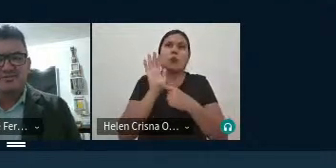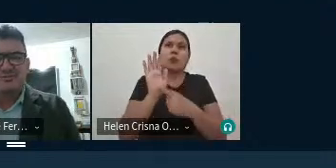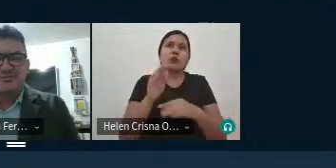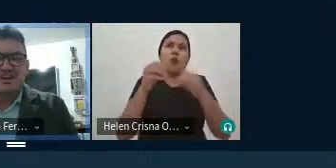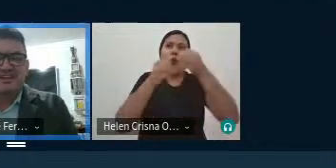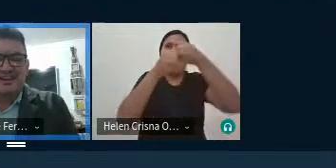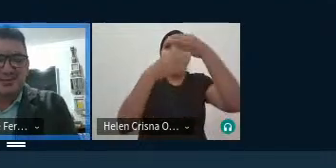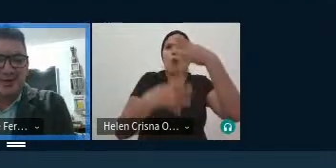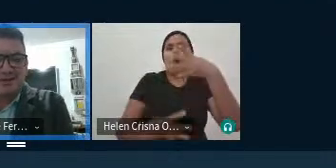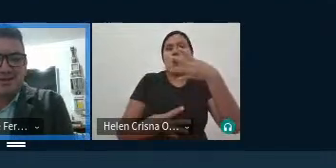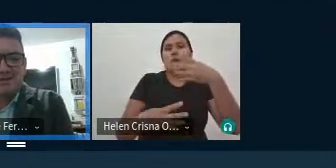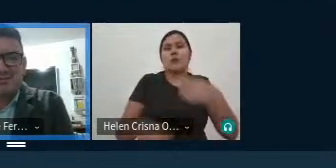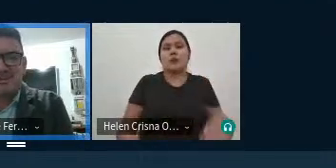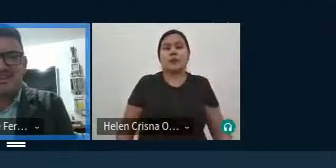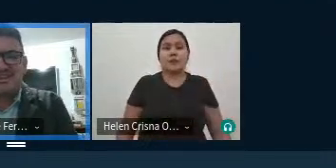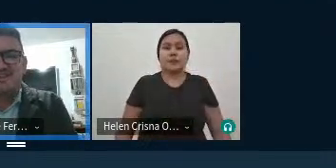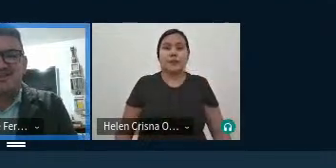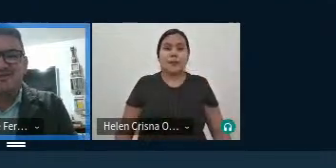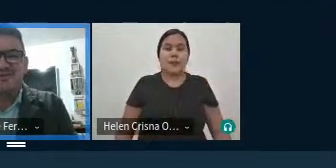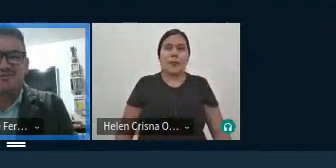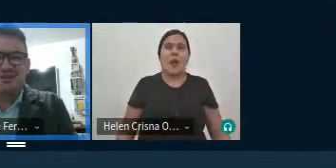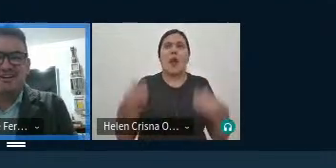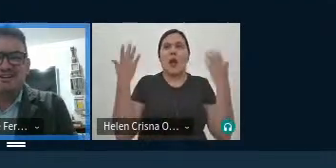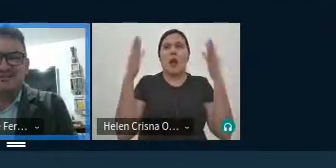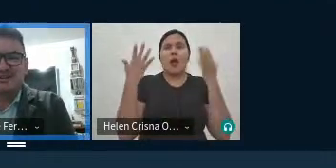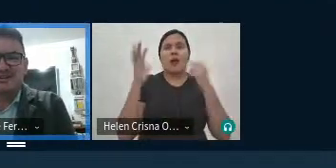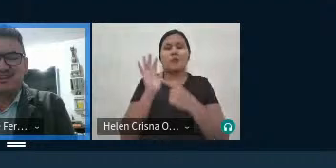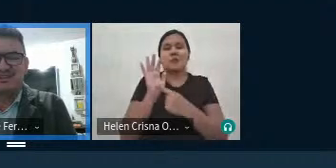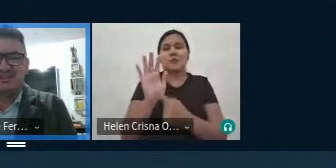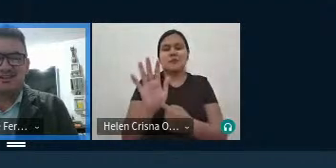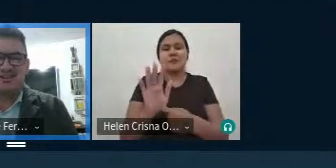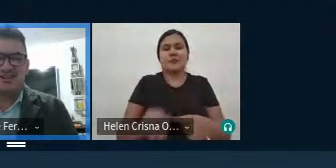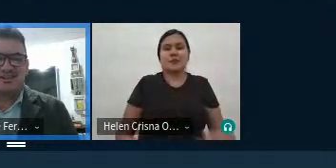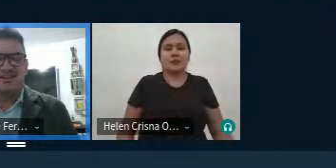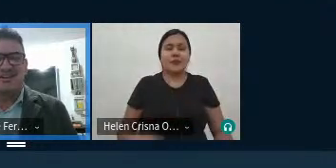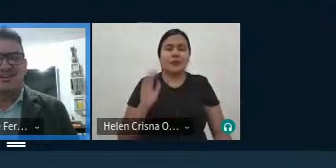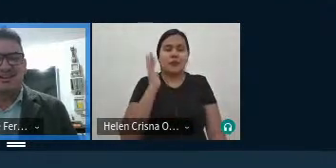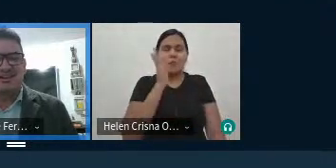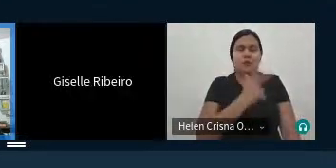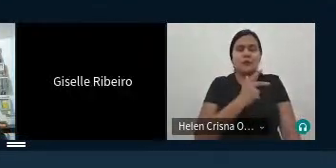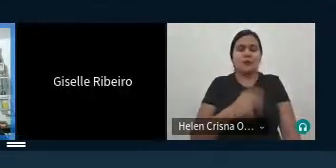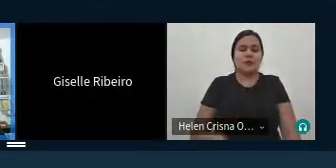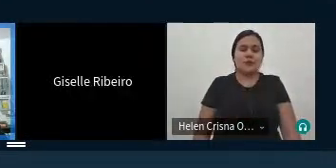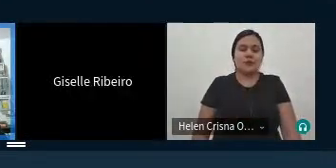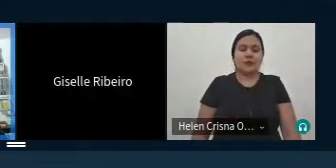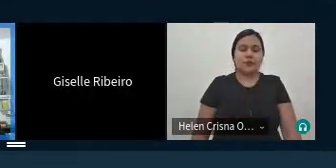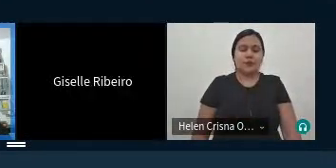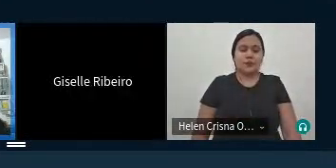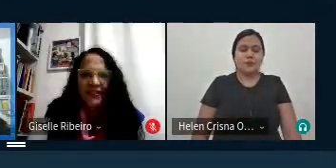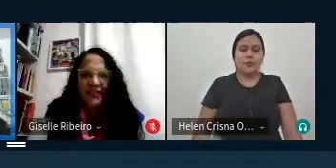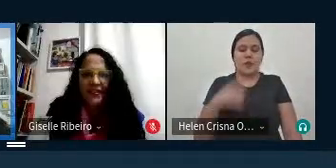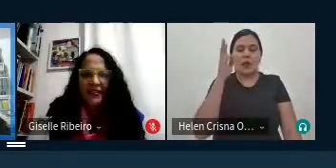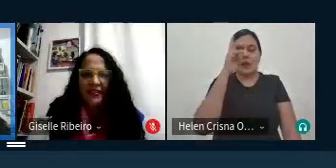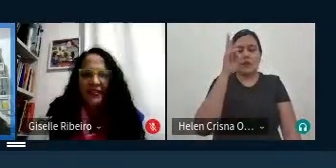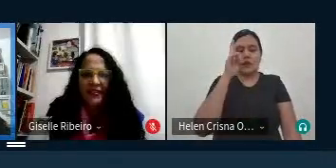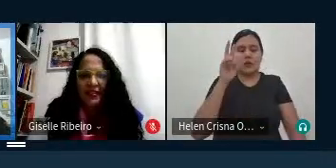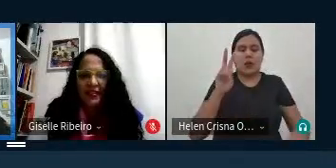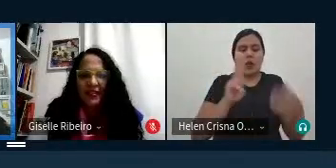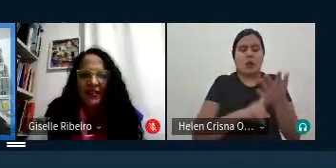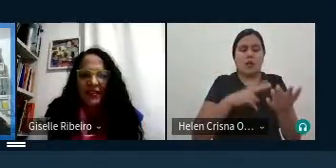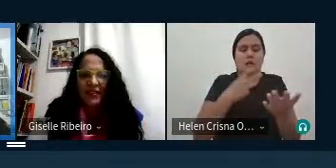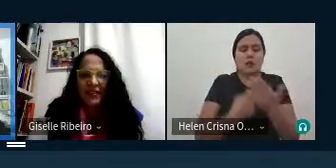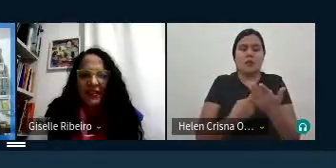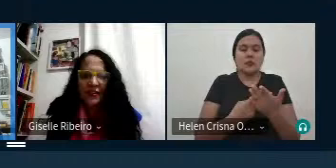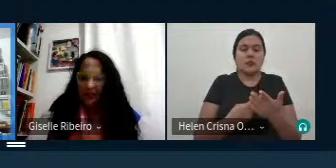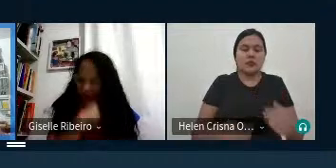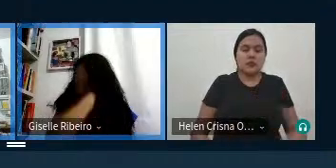primeiro André parabéns pela apresentação belíssima essa essa história da tradução que você